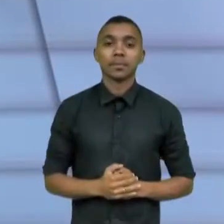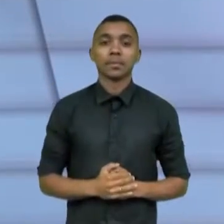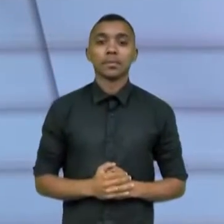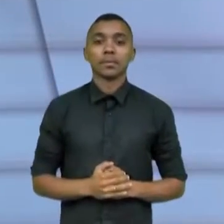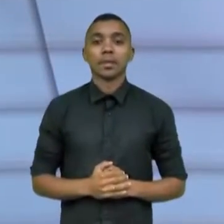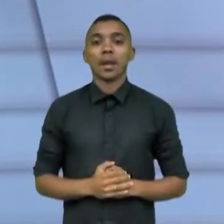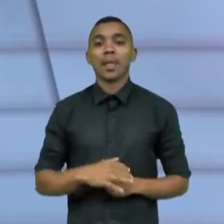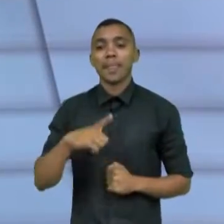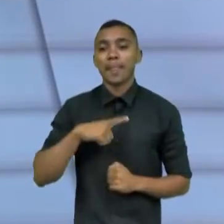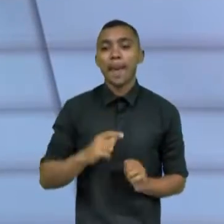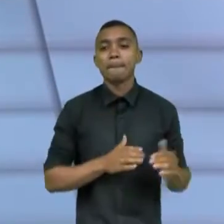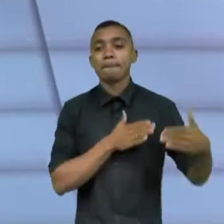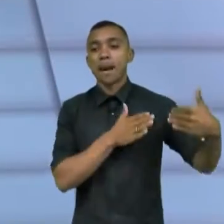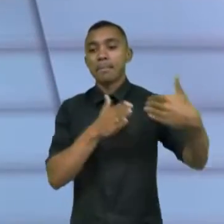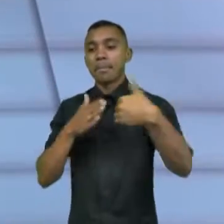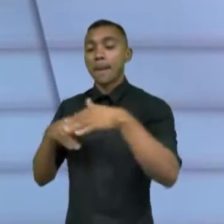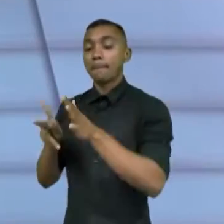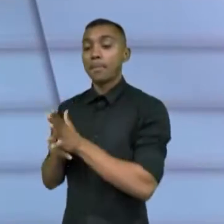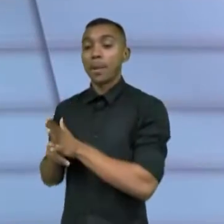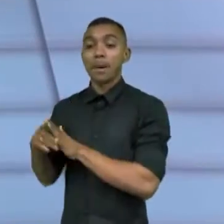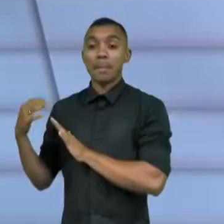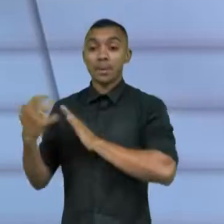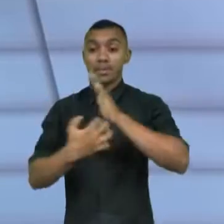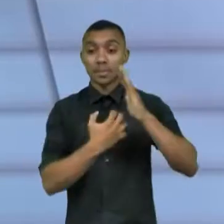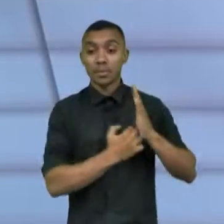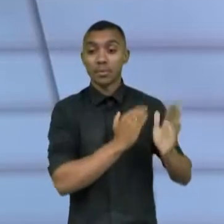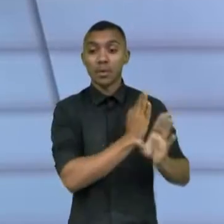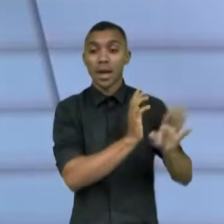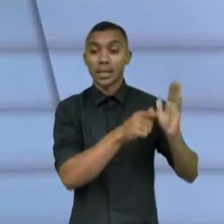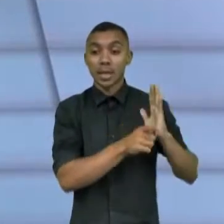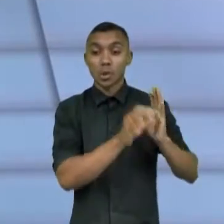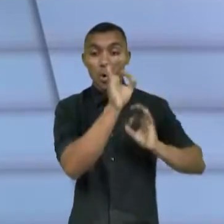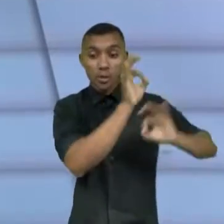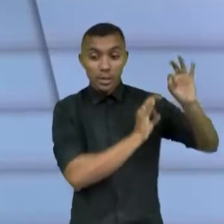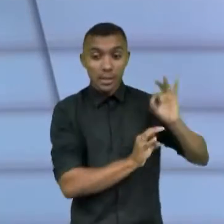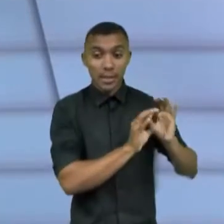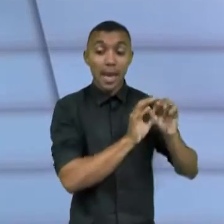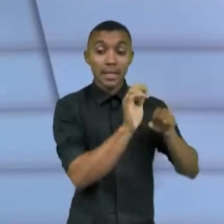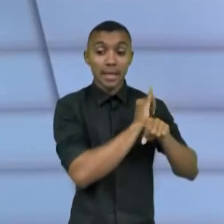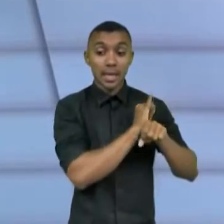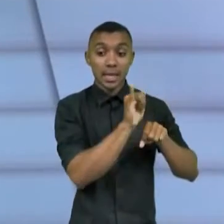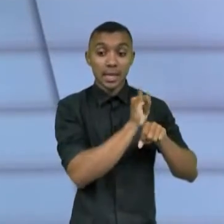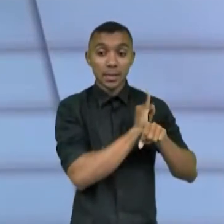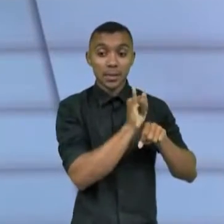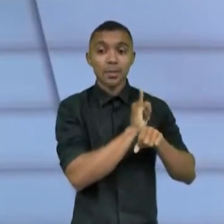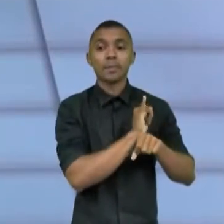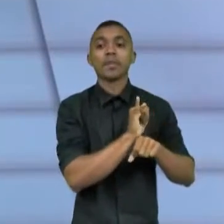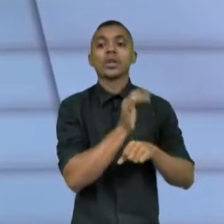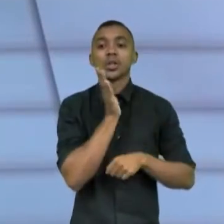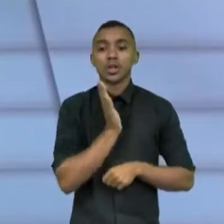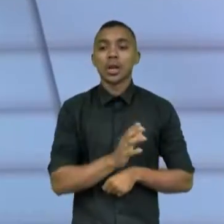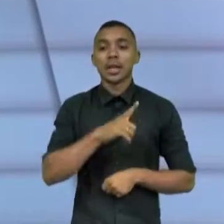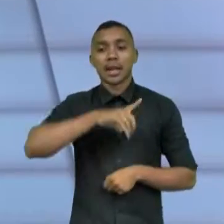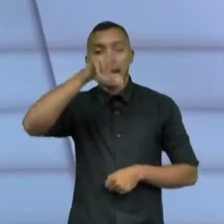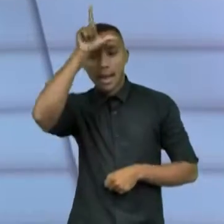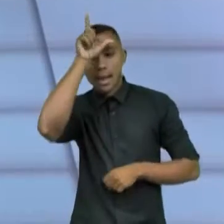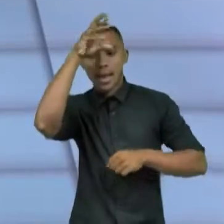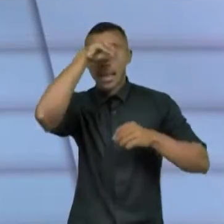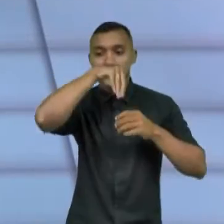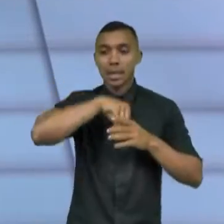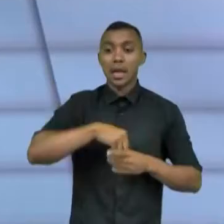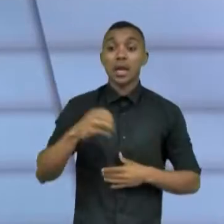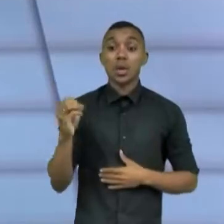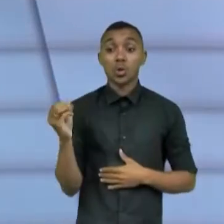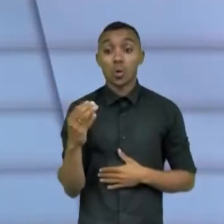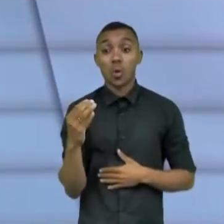de consultoria empresarial para desenhar estratégias de impacto para as empresas e formar as lideranças dentro dessa agenda das novas